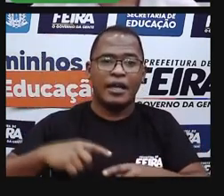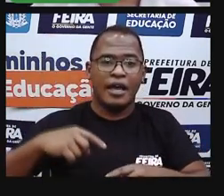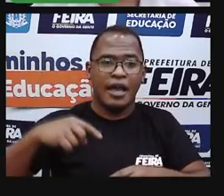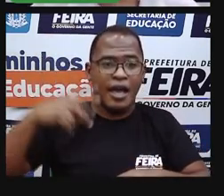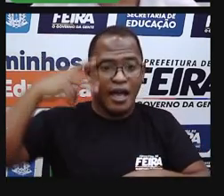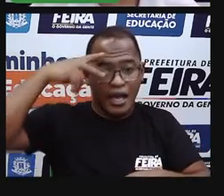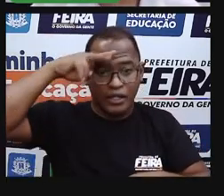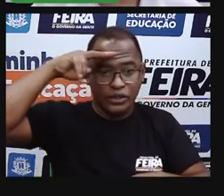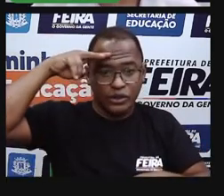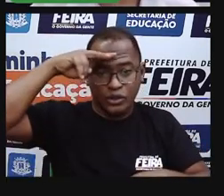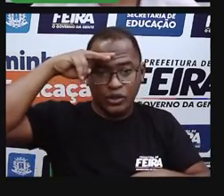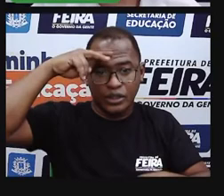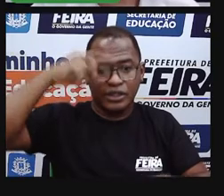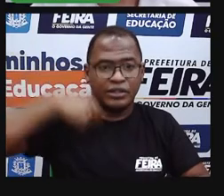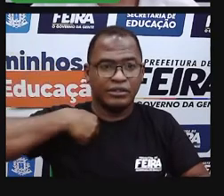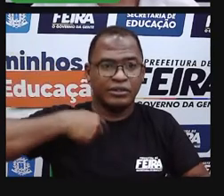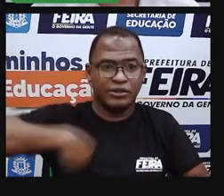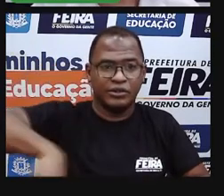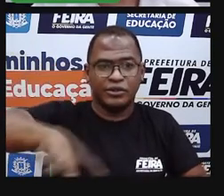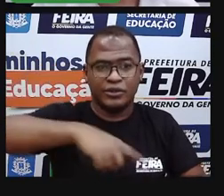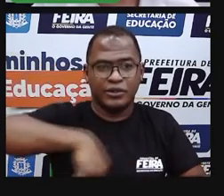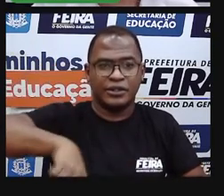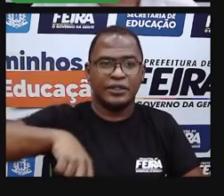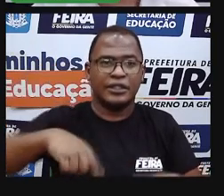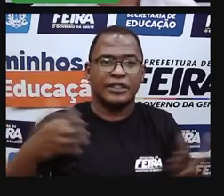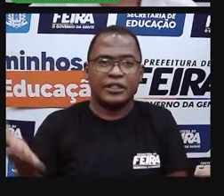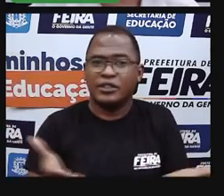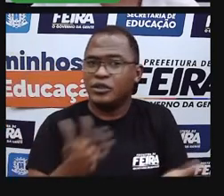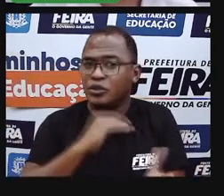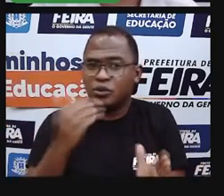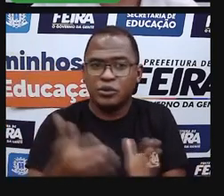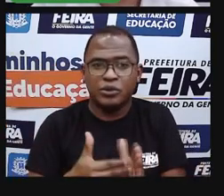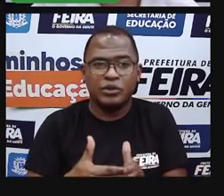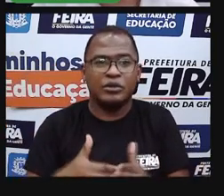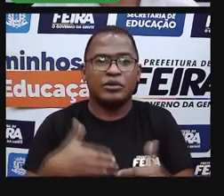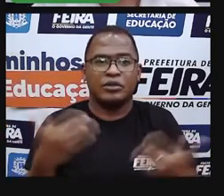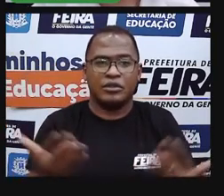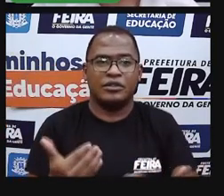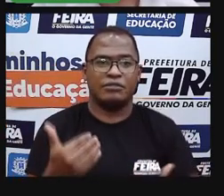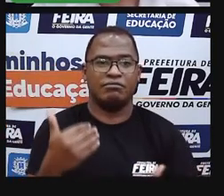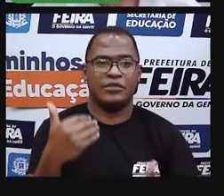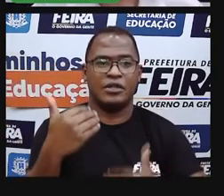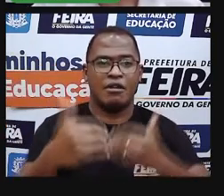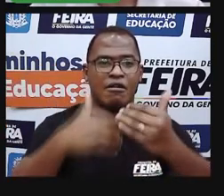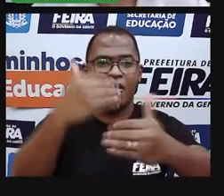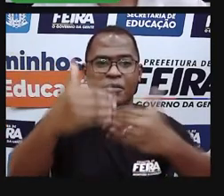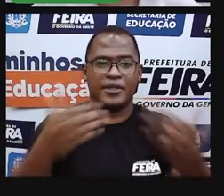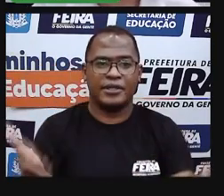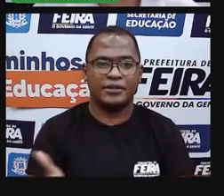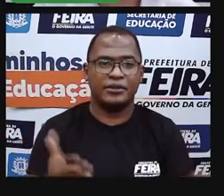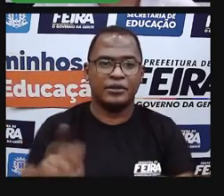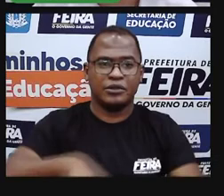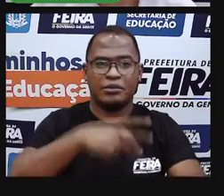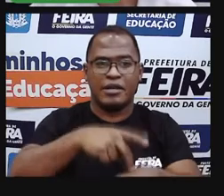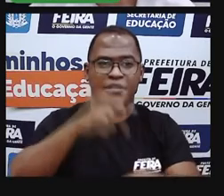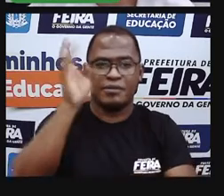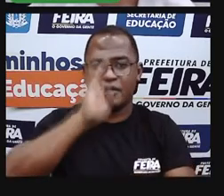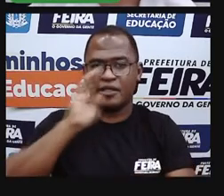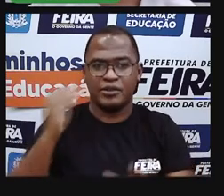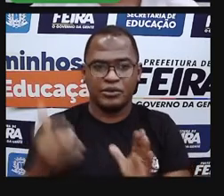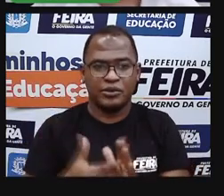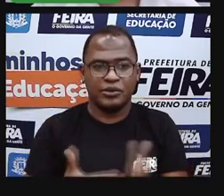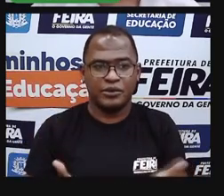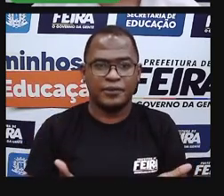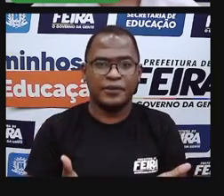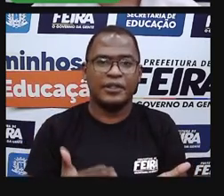nosso povo, a história da constituição do nosso país, tá bom? Que são formadas por